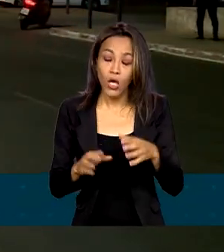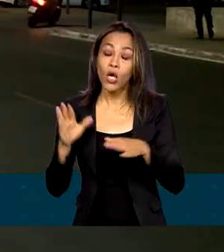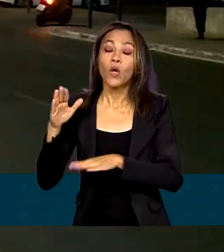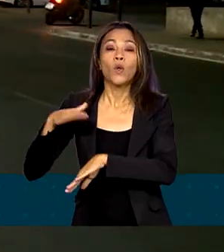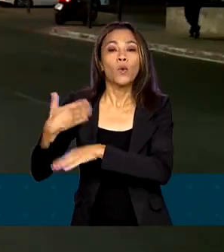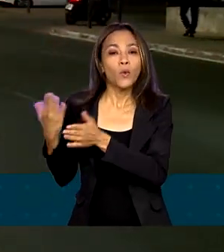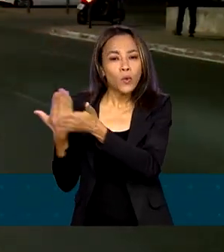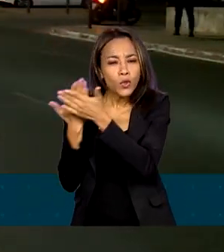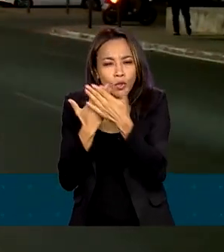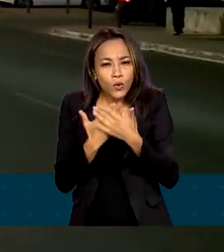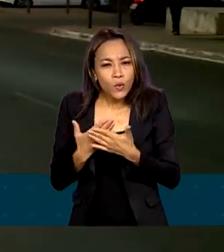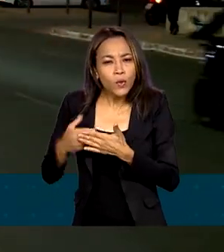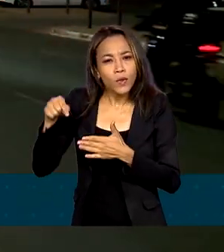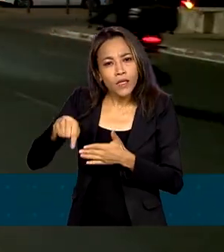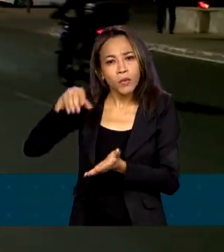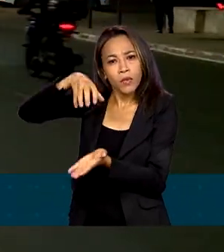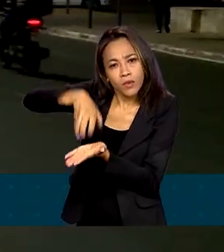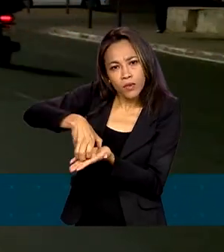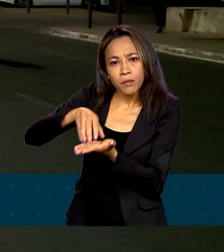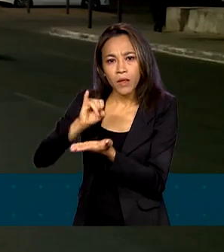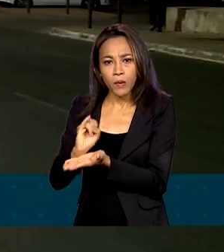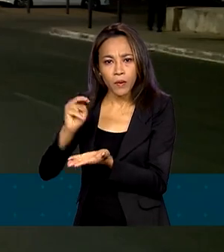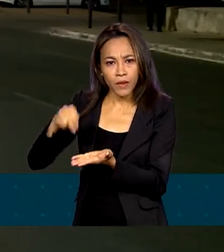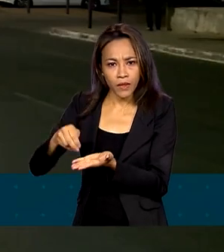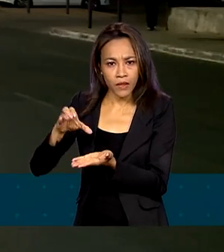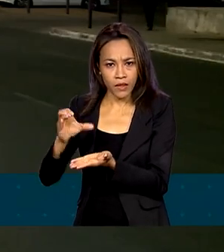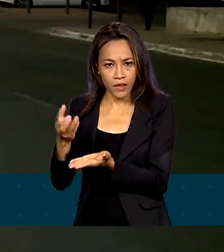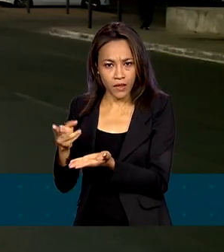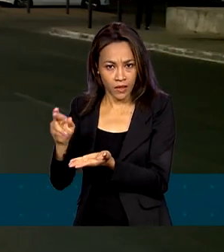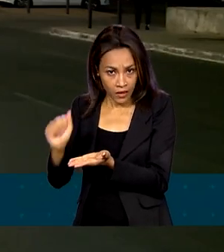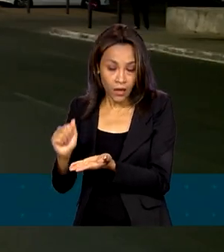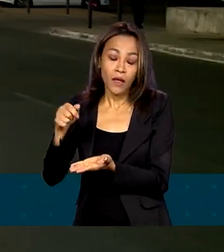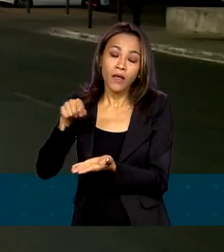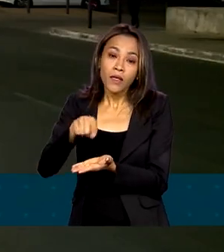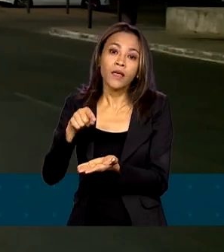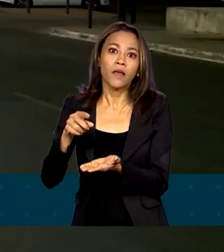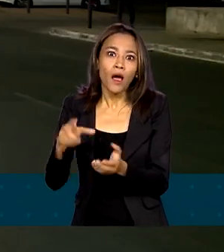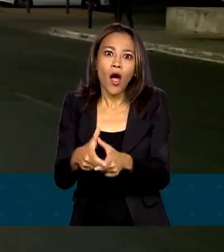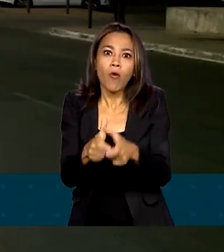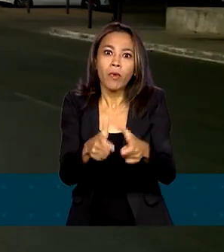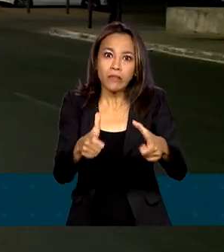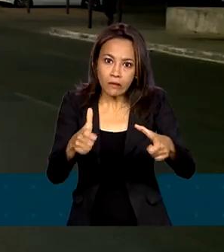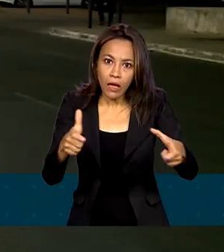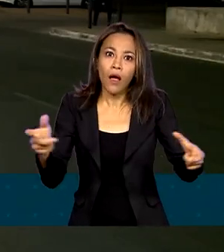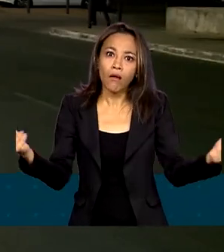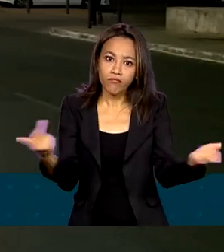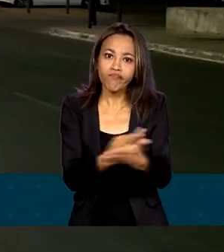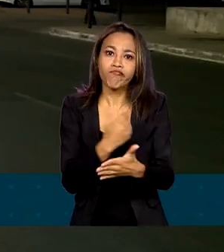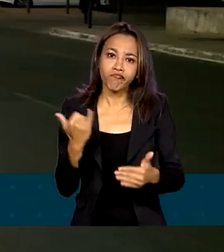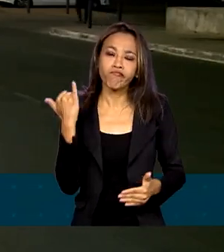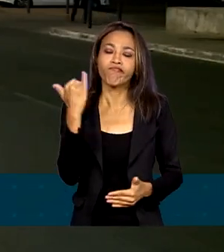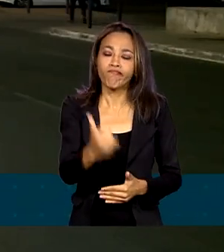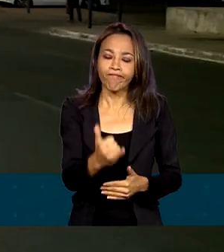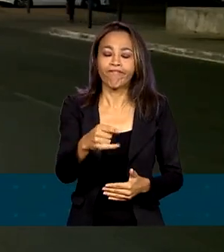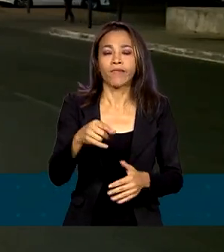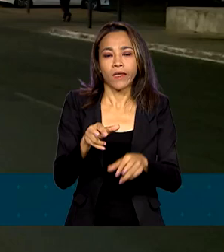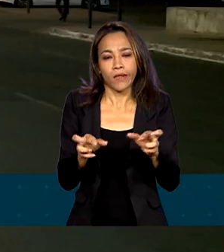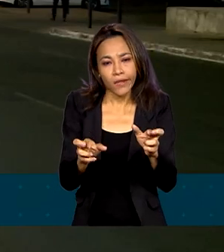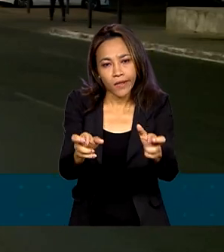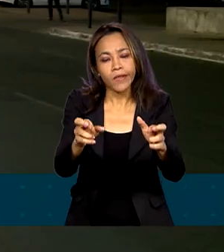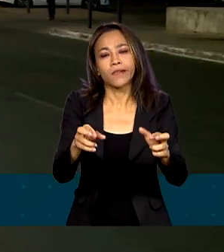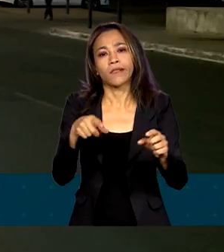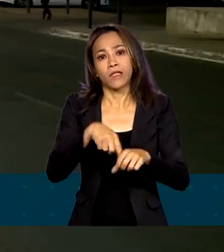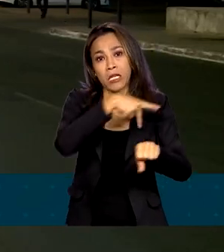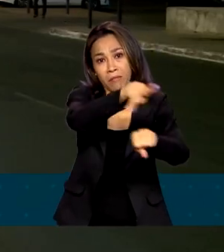alerta que a perspectiva é que os casos de câncer continuem a aumentar, principalmente em países de baixa e